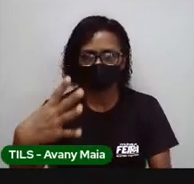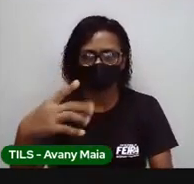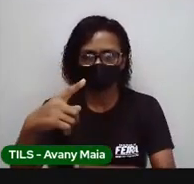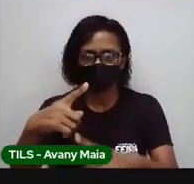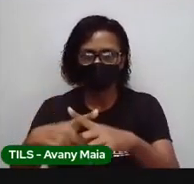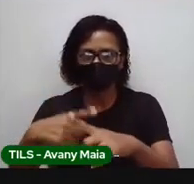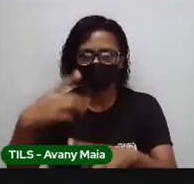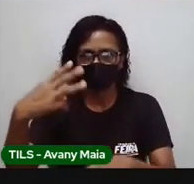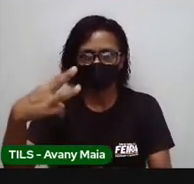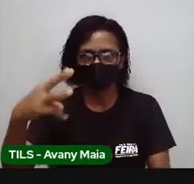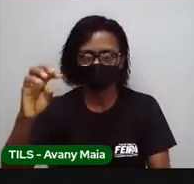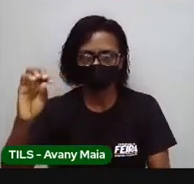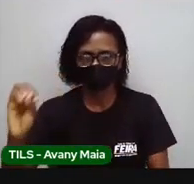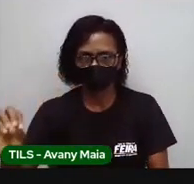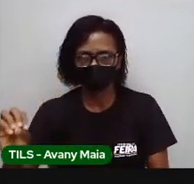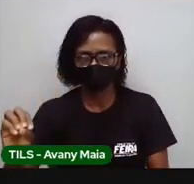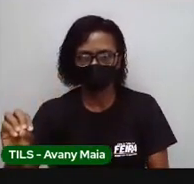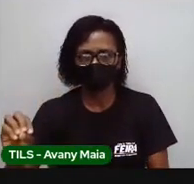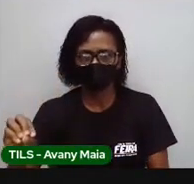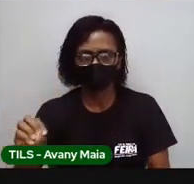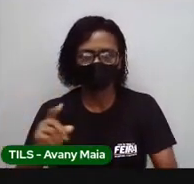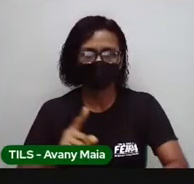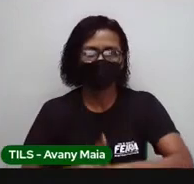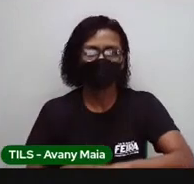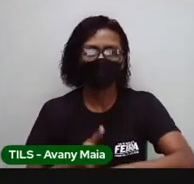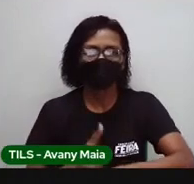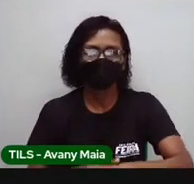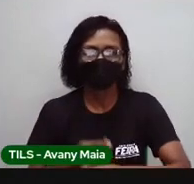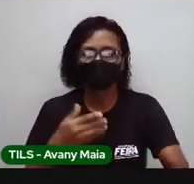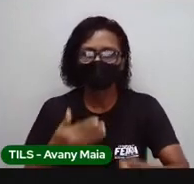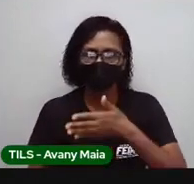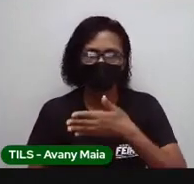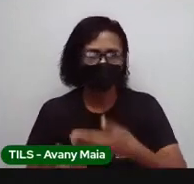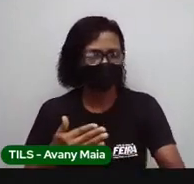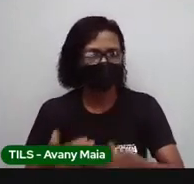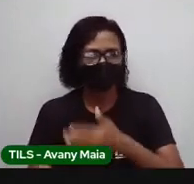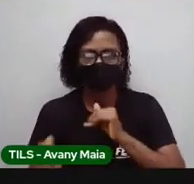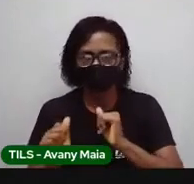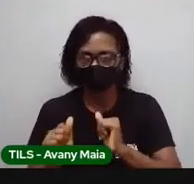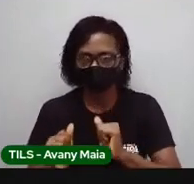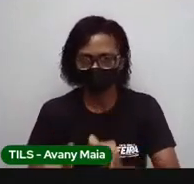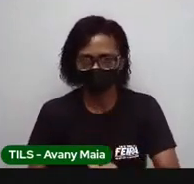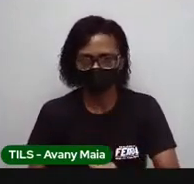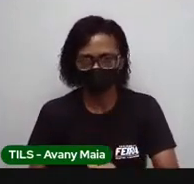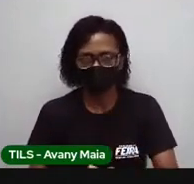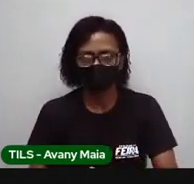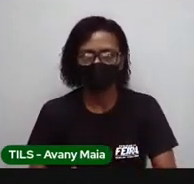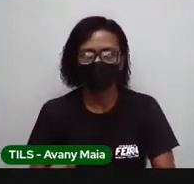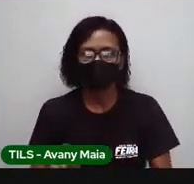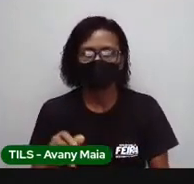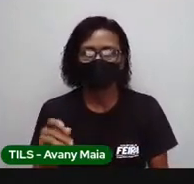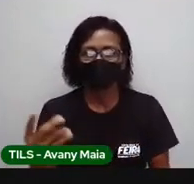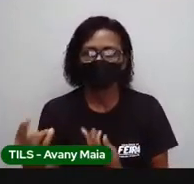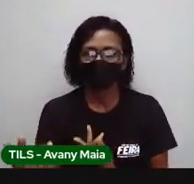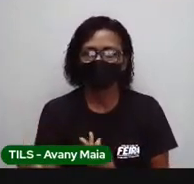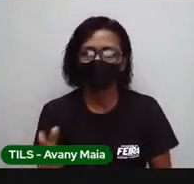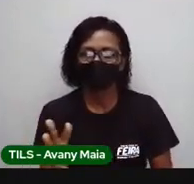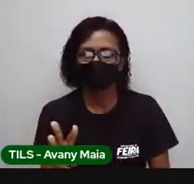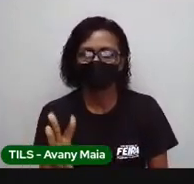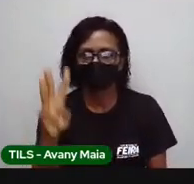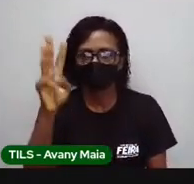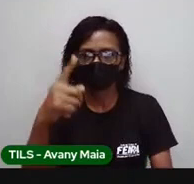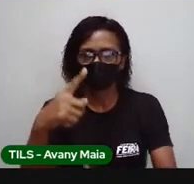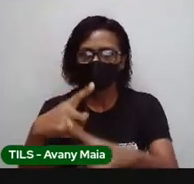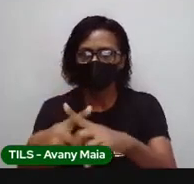determinado período, que pode ser qualquer período de dias, a depender do que você estiver pensando em